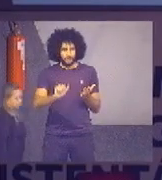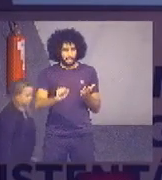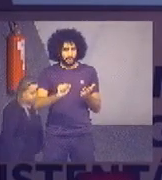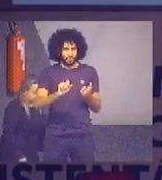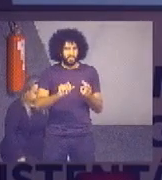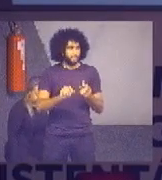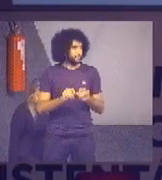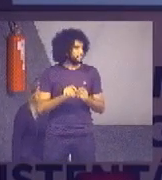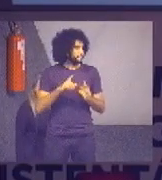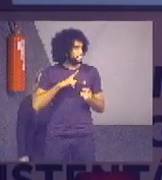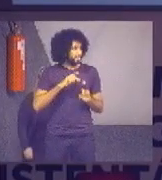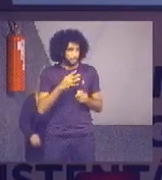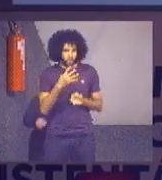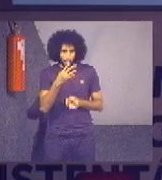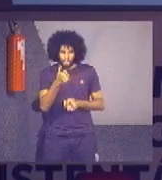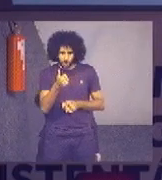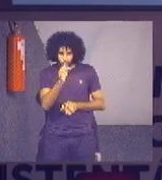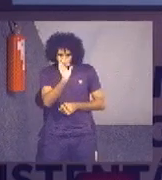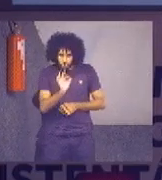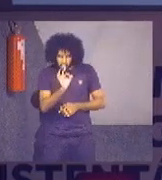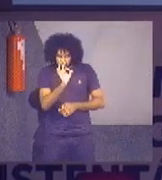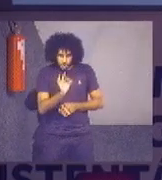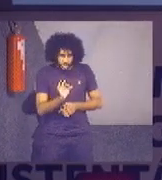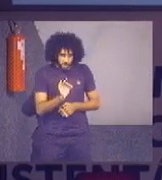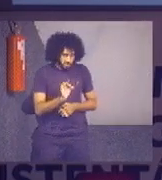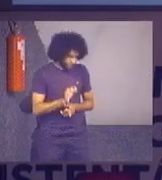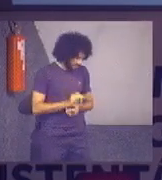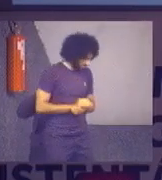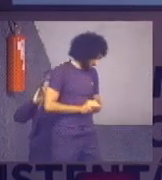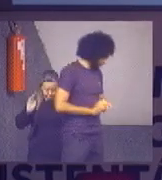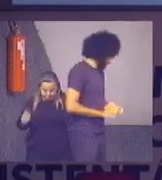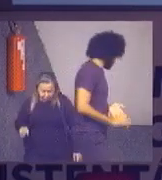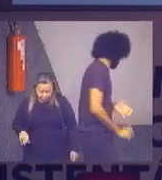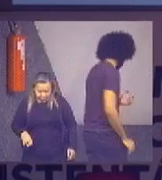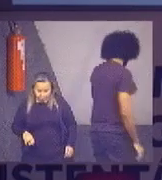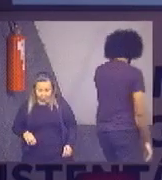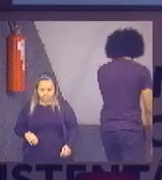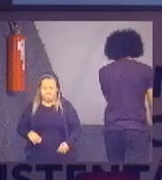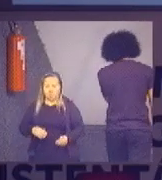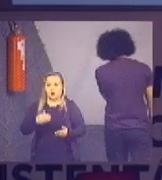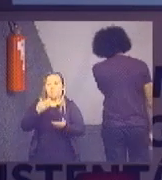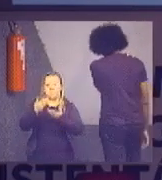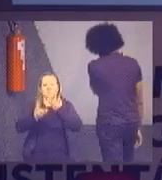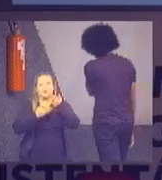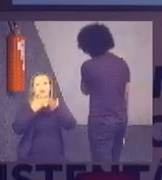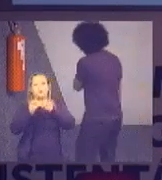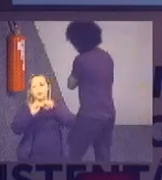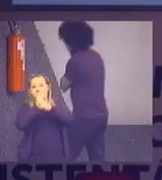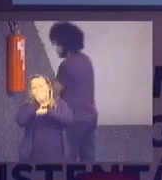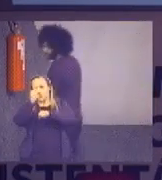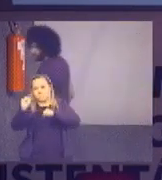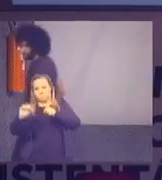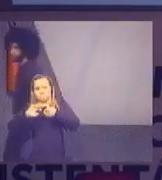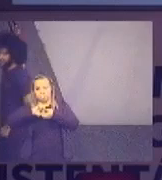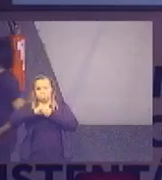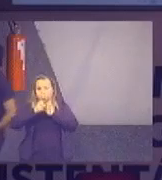Então, 41% em um ano. Então, um envolvimento grande aí com a reciclagem de papel.